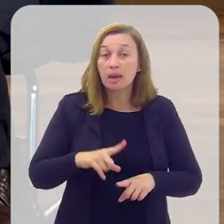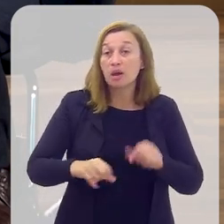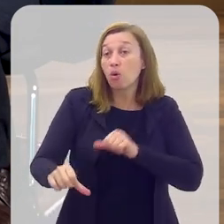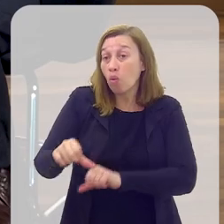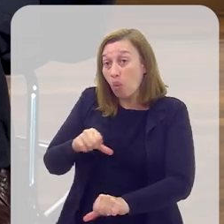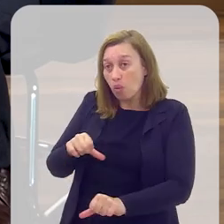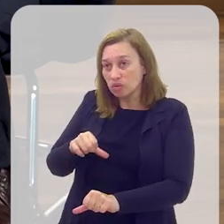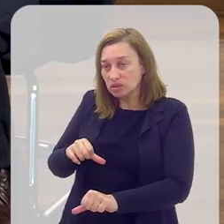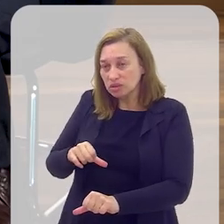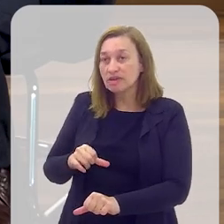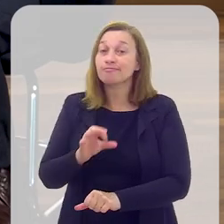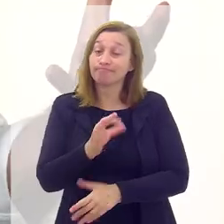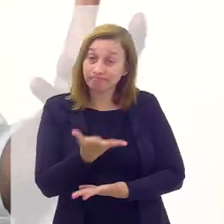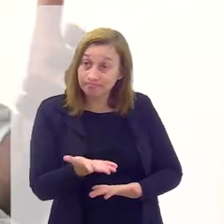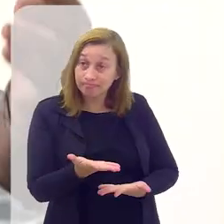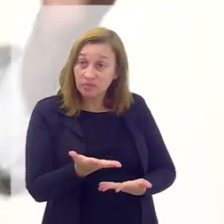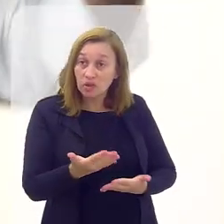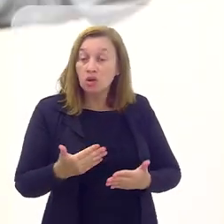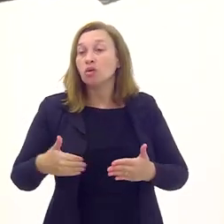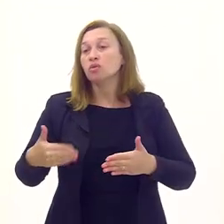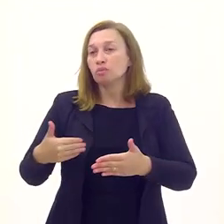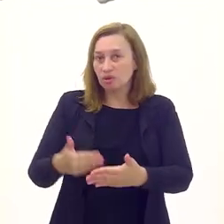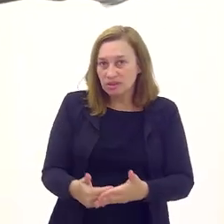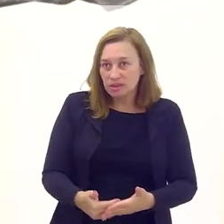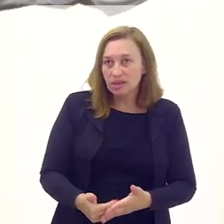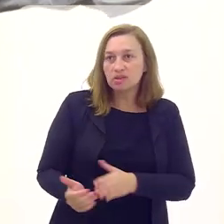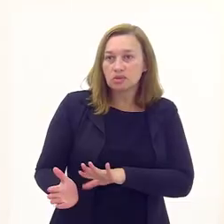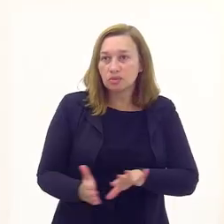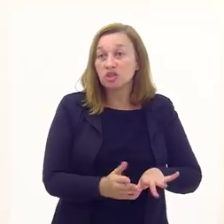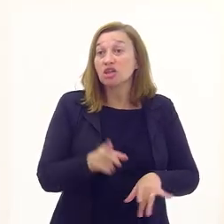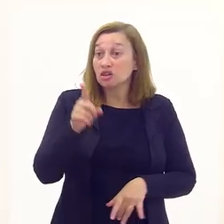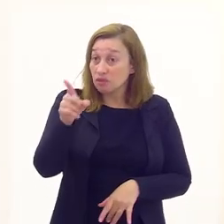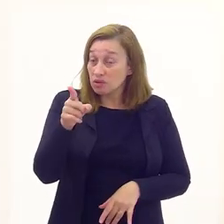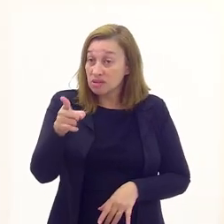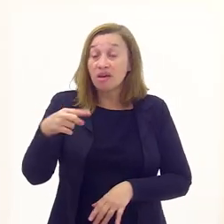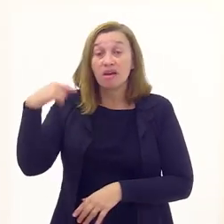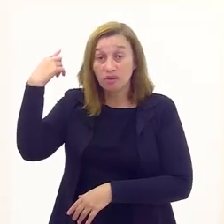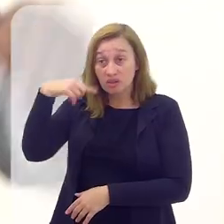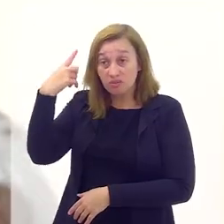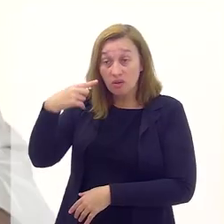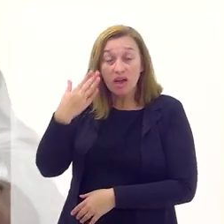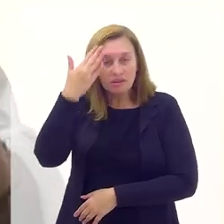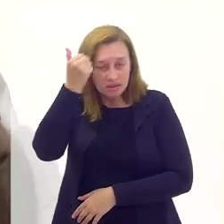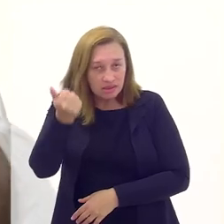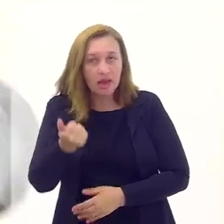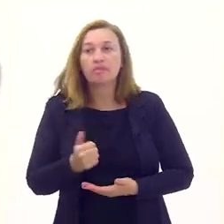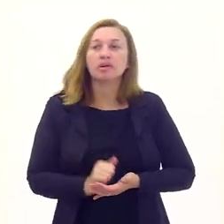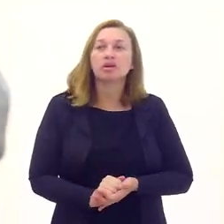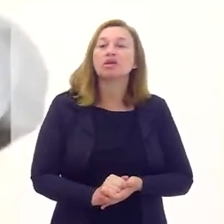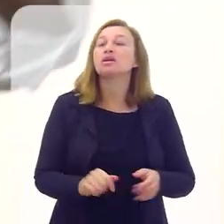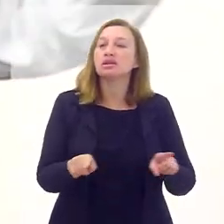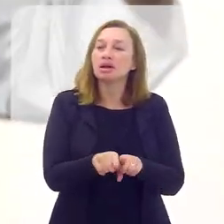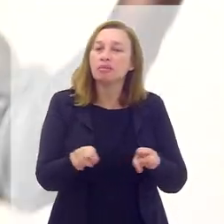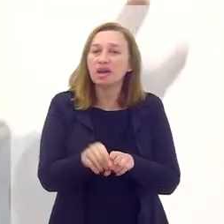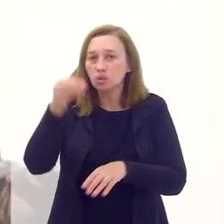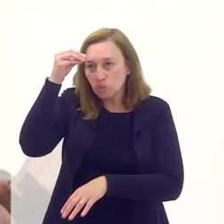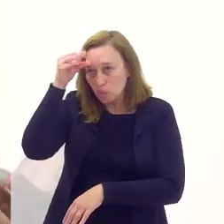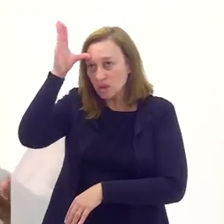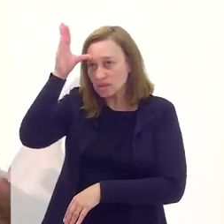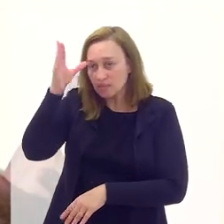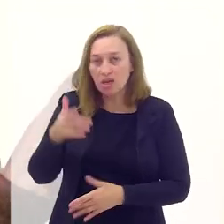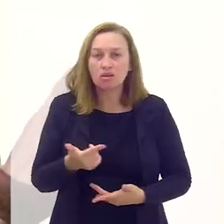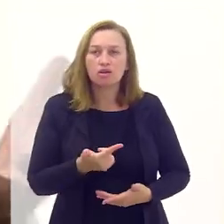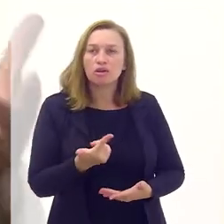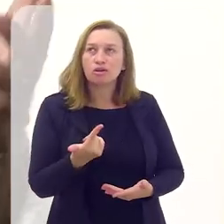o contraditório necessário num processo judicial, você é um advogado, e também no processo do